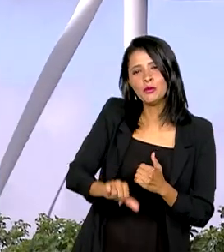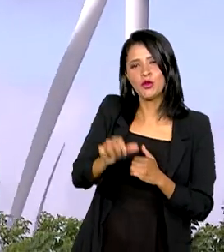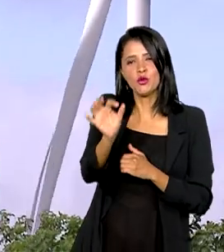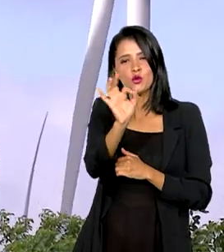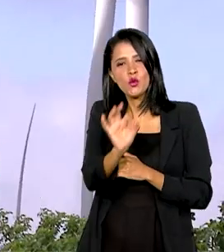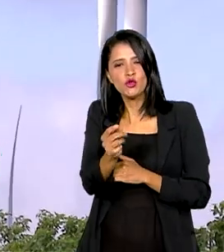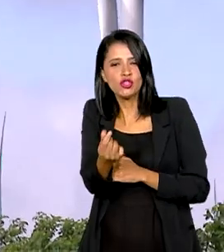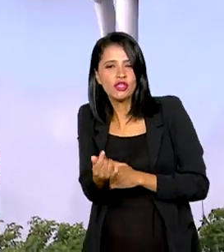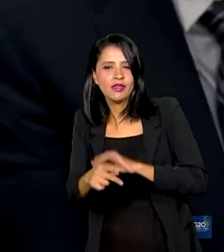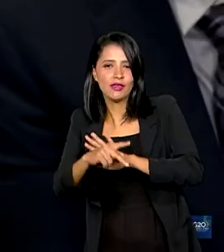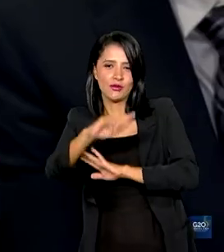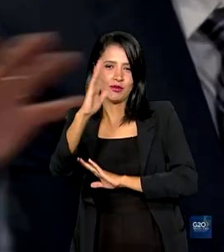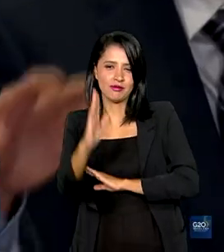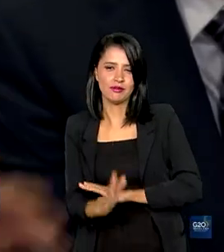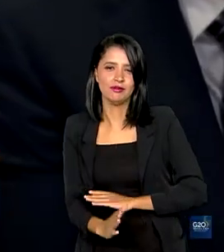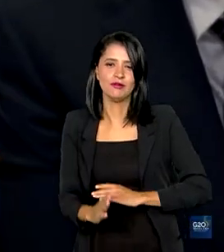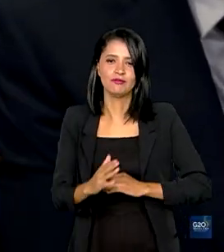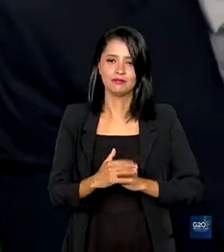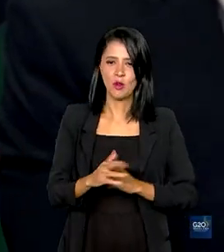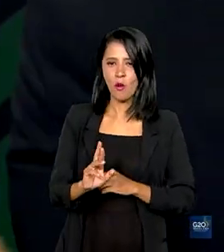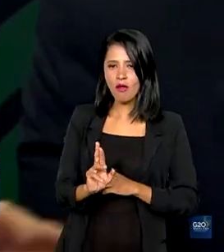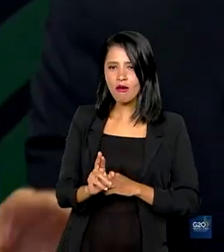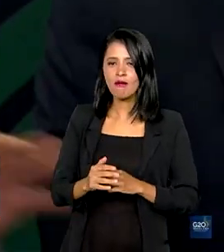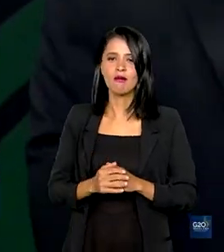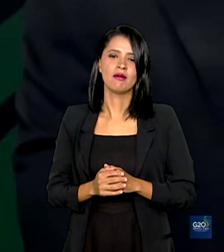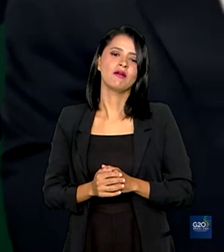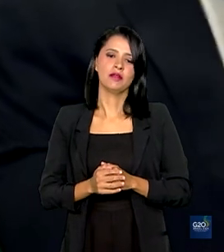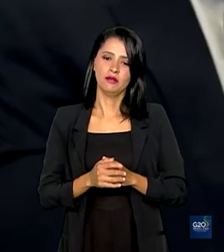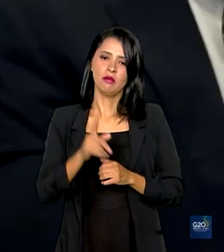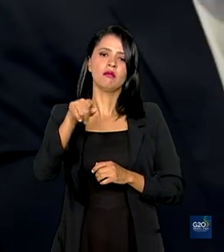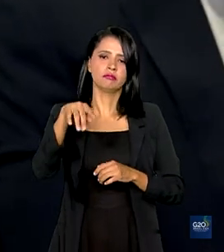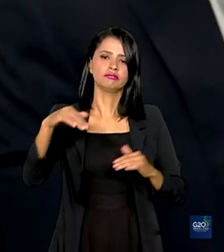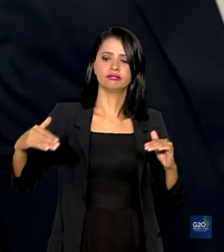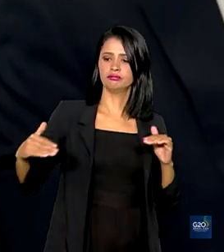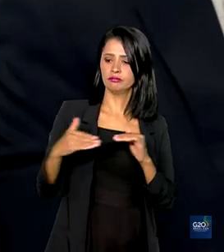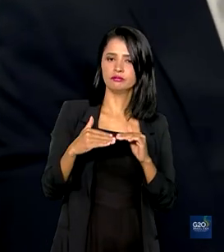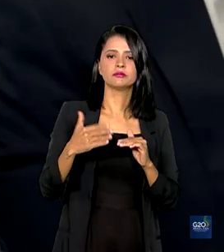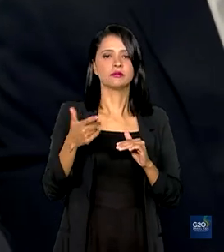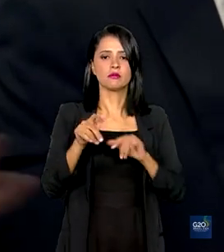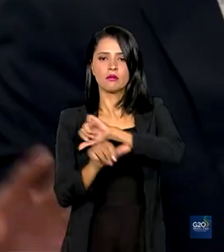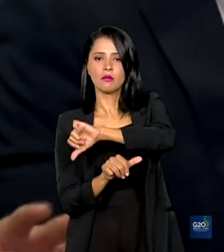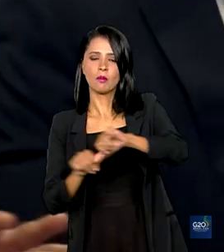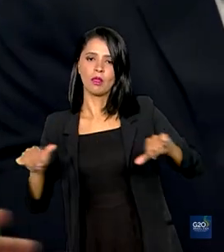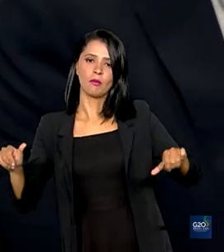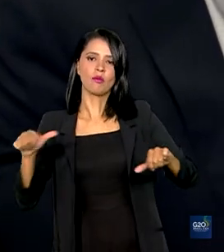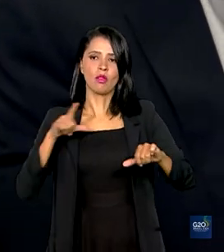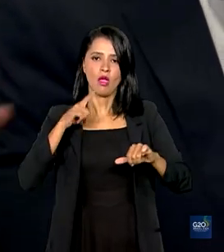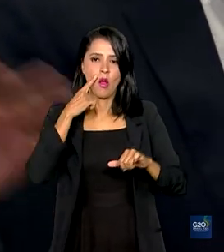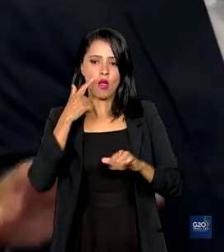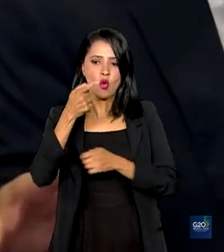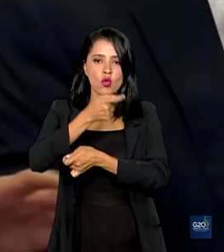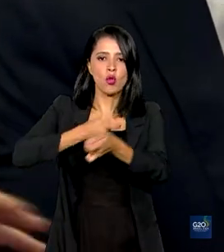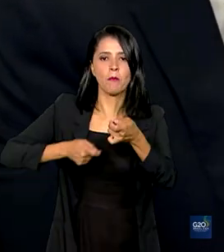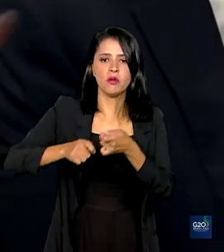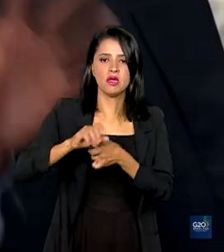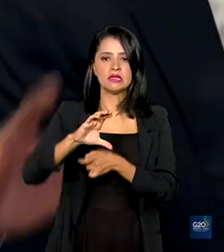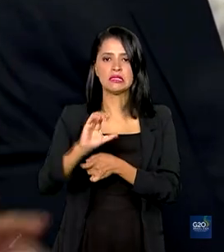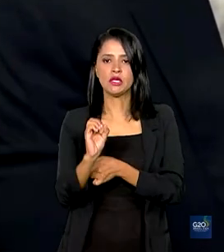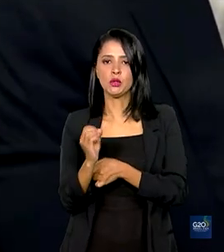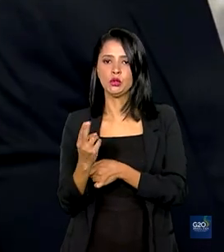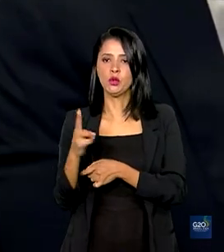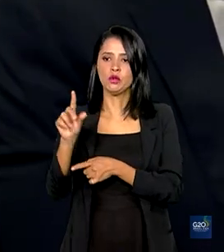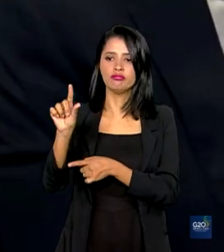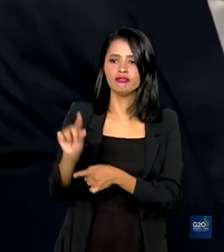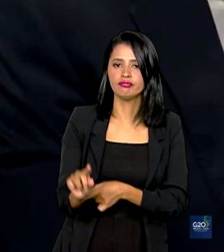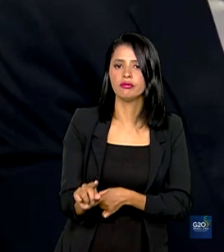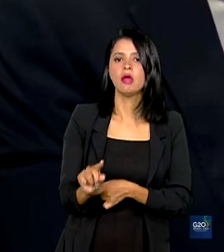moeda no longo prazo. É consenso que a transição para a economia de baixo carbono é uma necessidade mundial. Todas